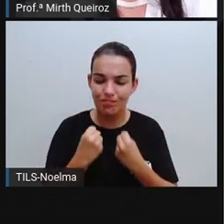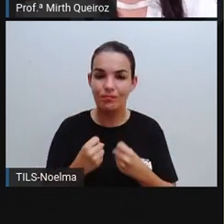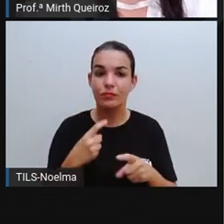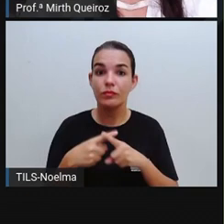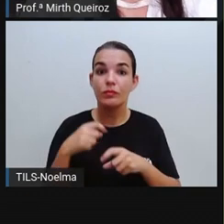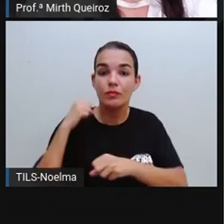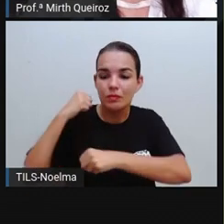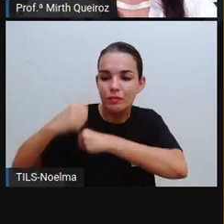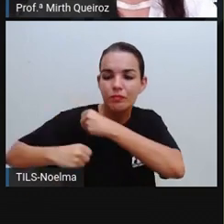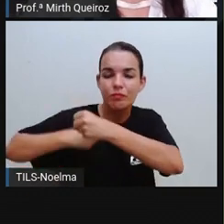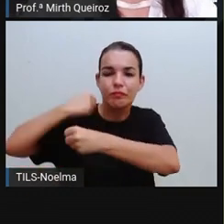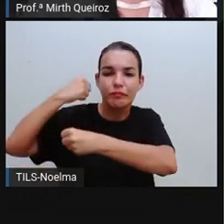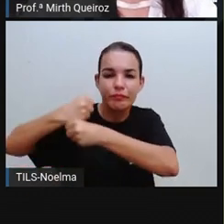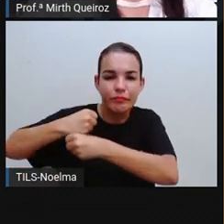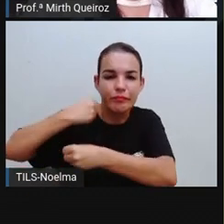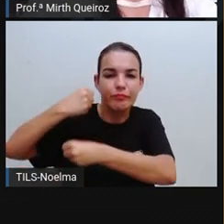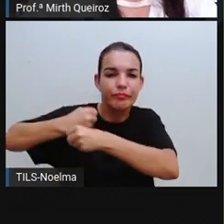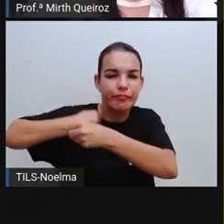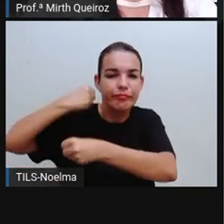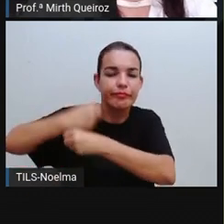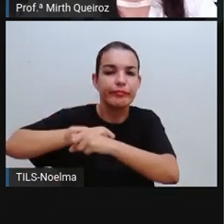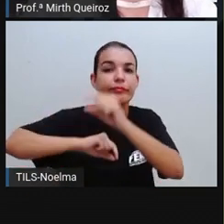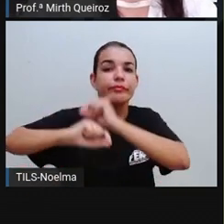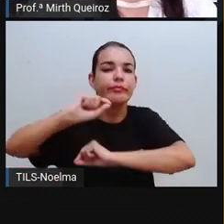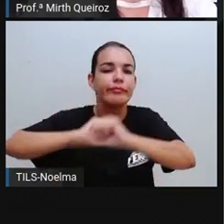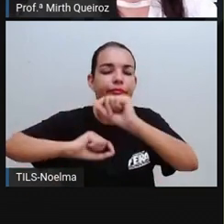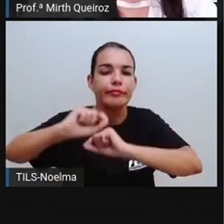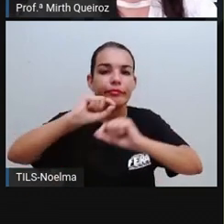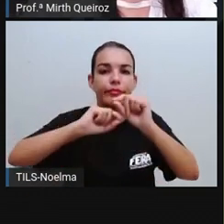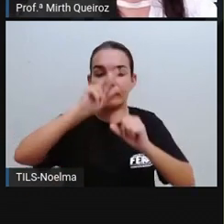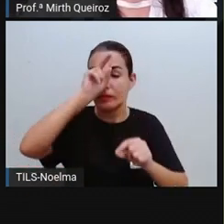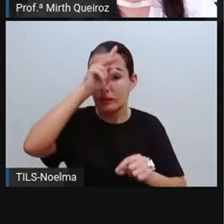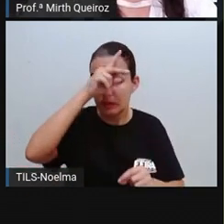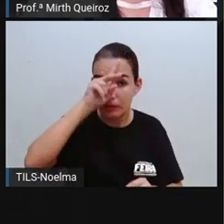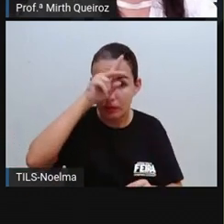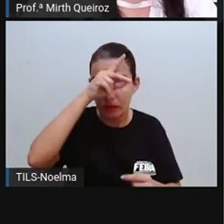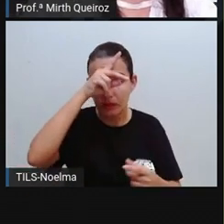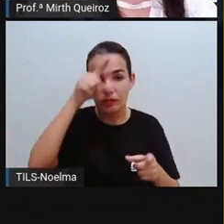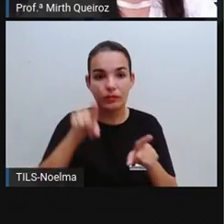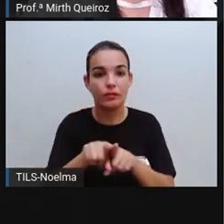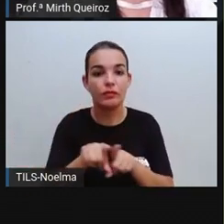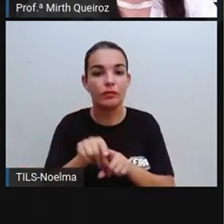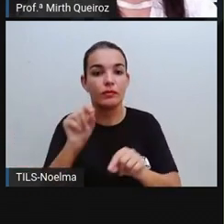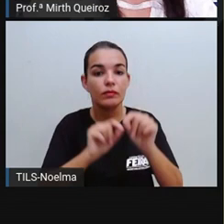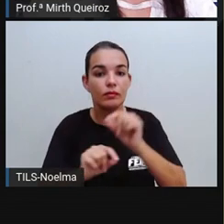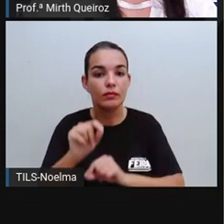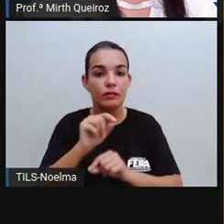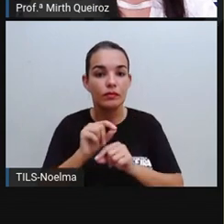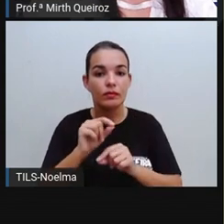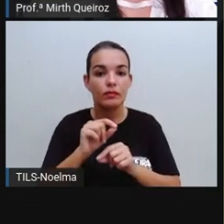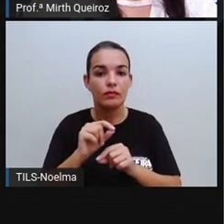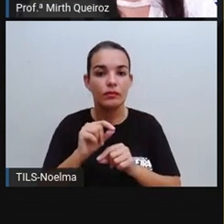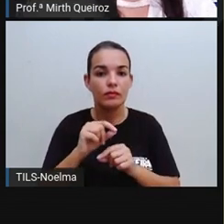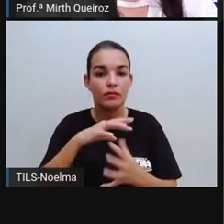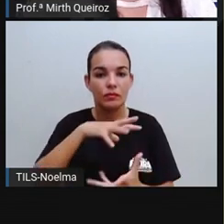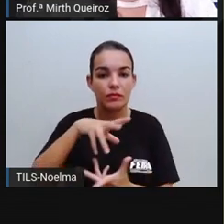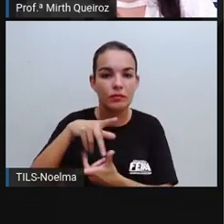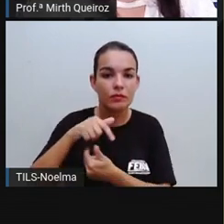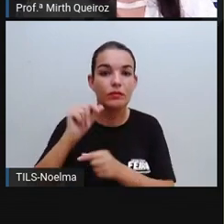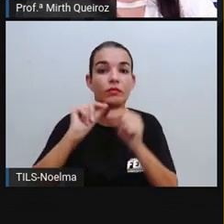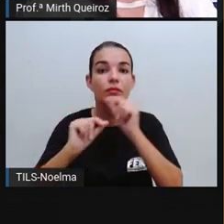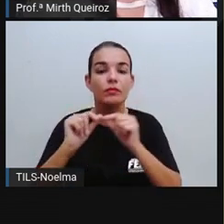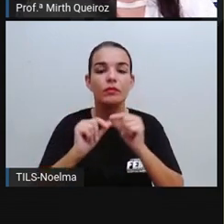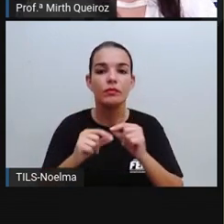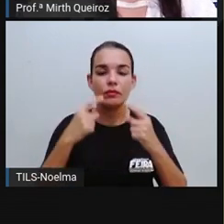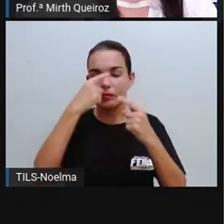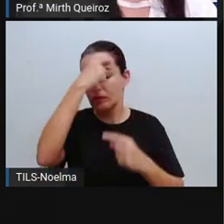construído historicamente, né? Internacional, nesse caso, é uma construção histórica internacional de opressão, baseada no